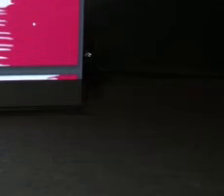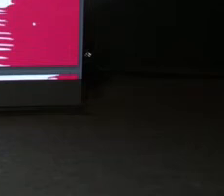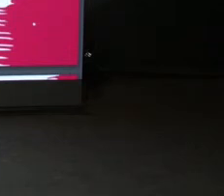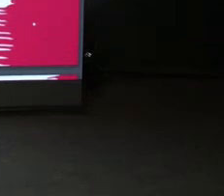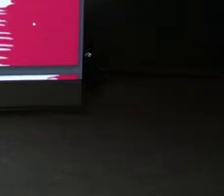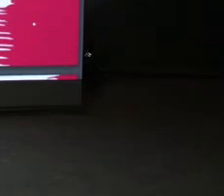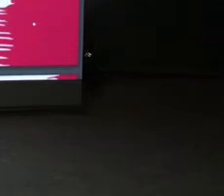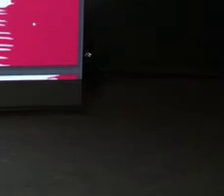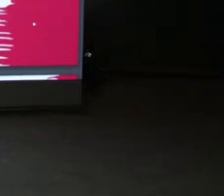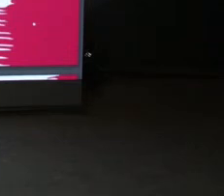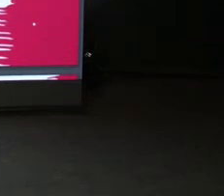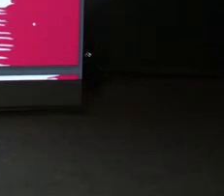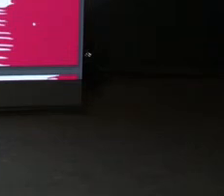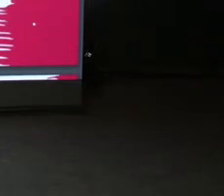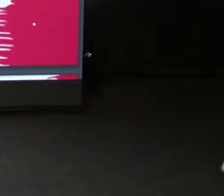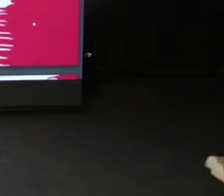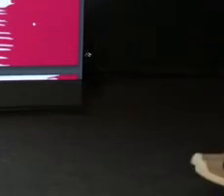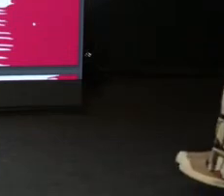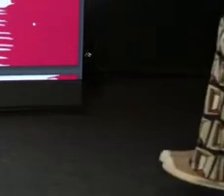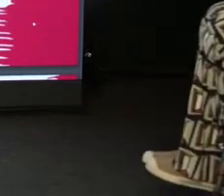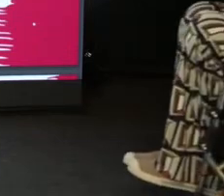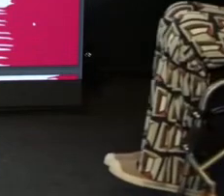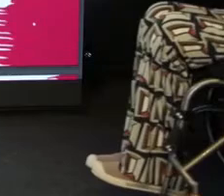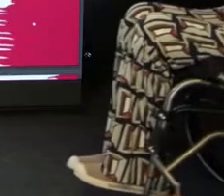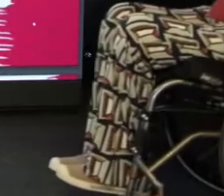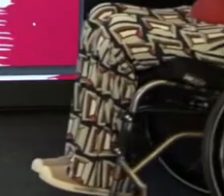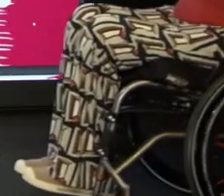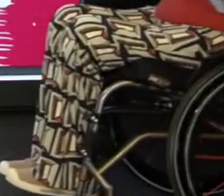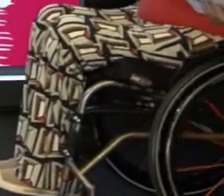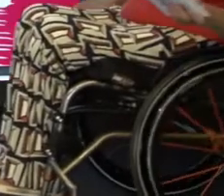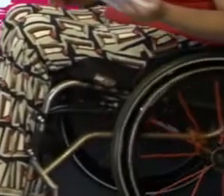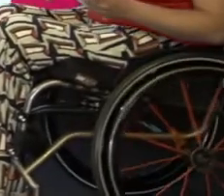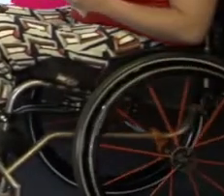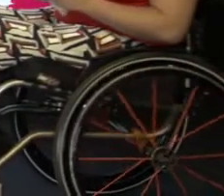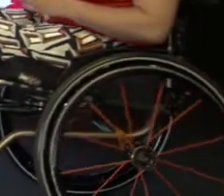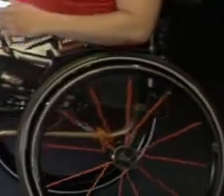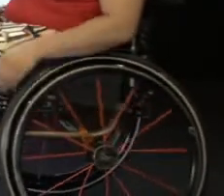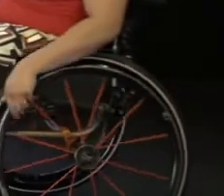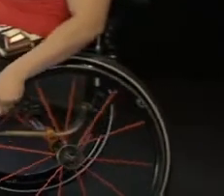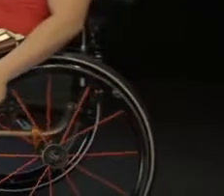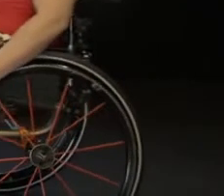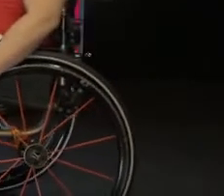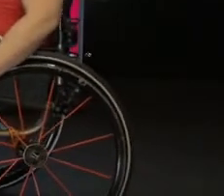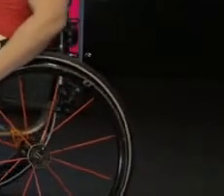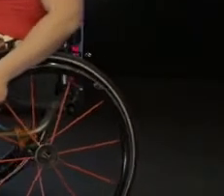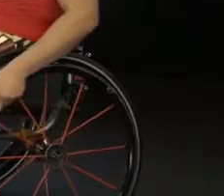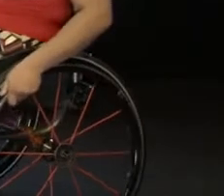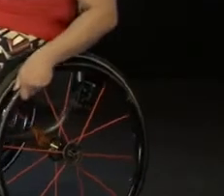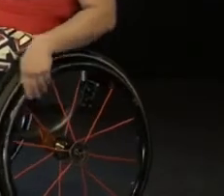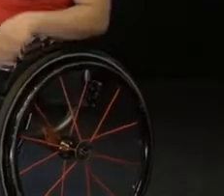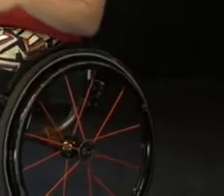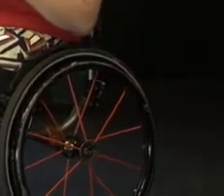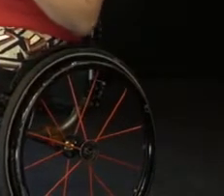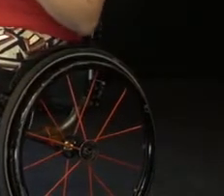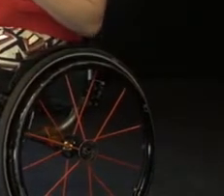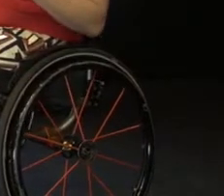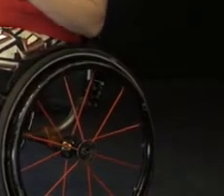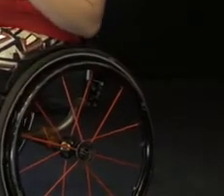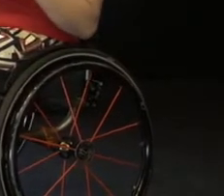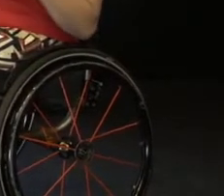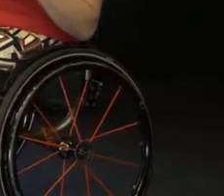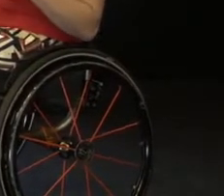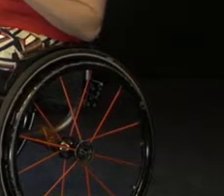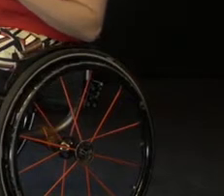A gente está ao vivo, não é verdade? essas coisas acontecem, não sei se vai